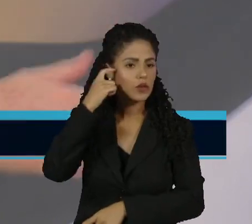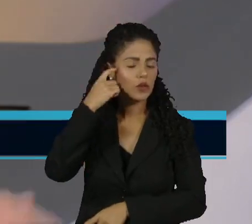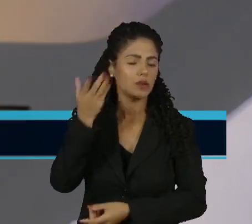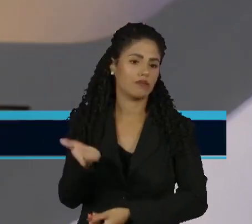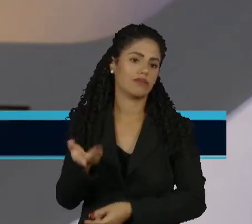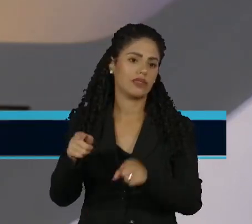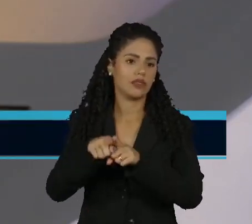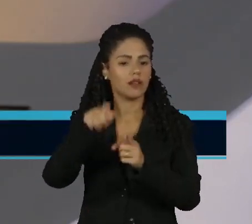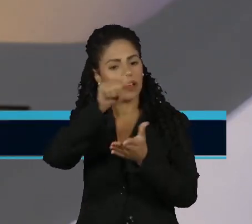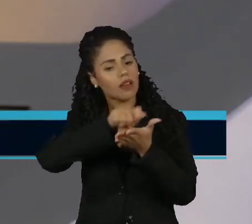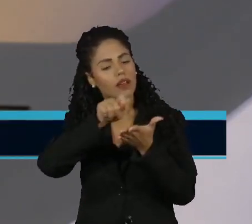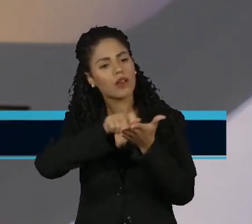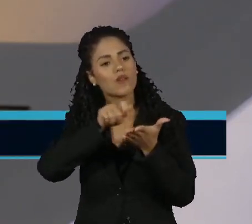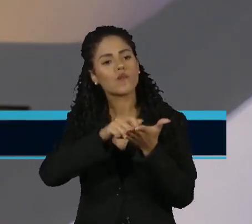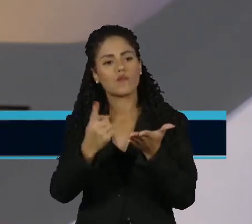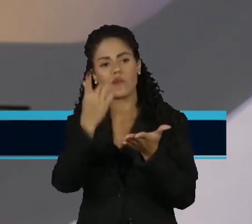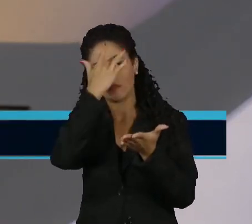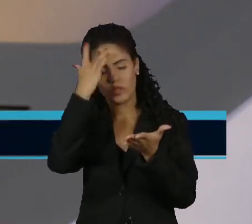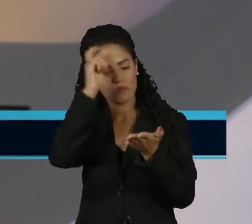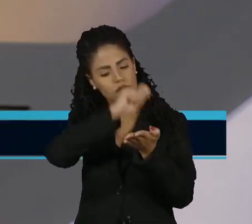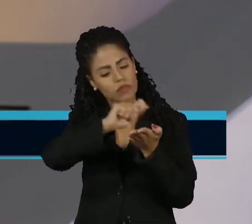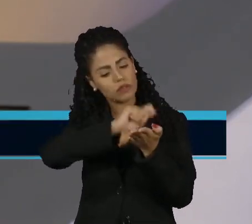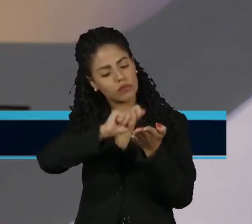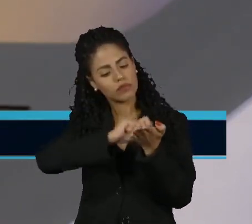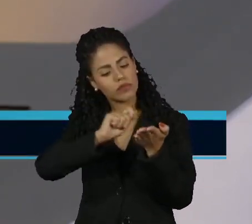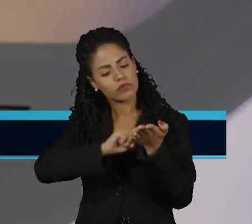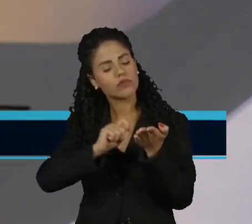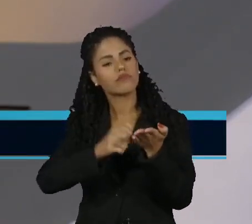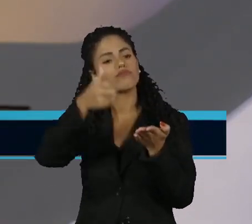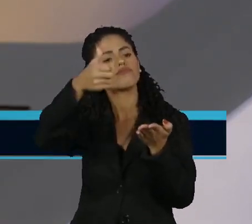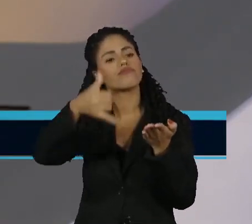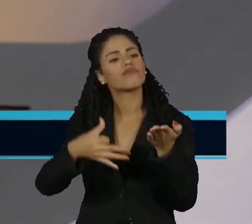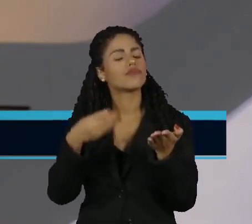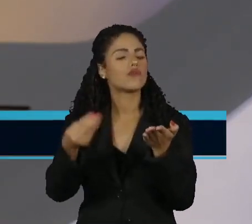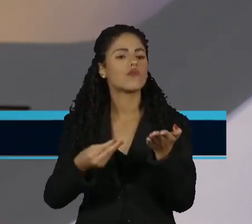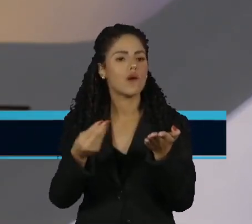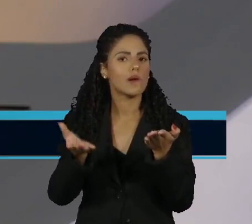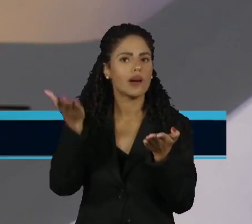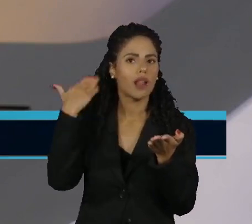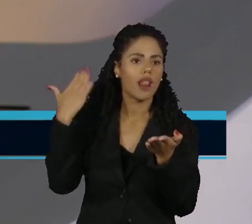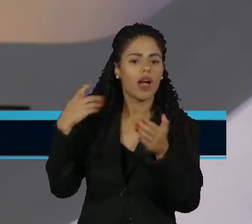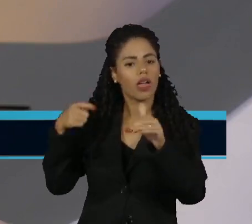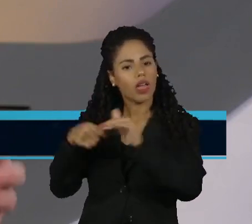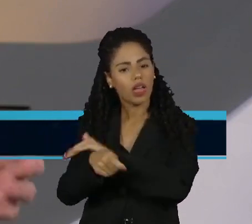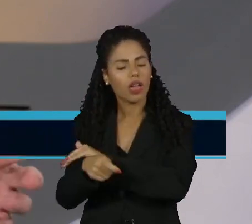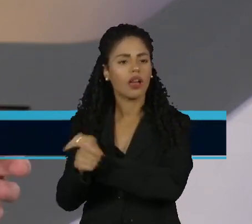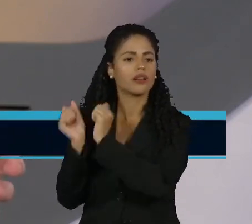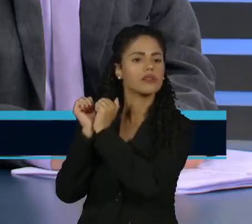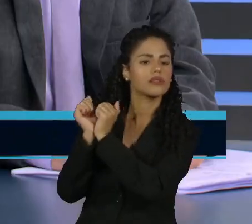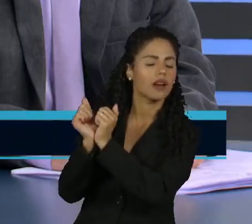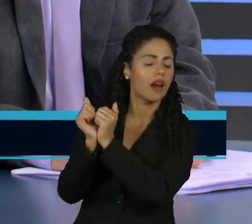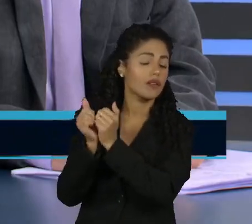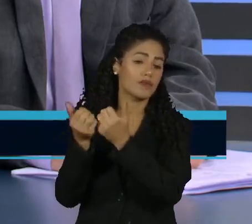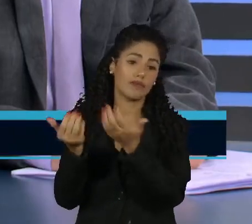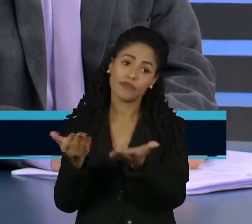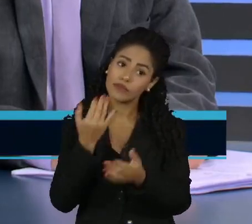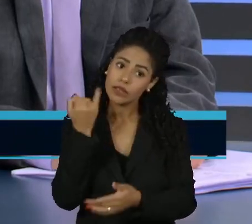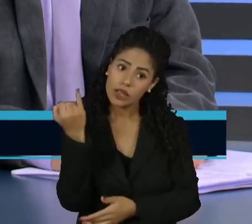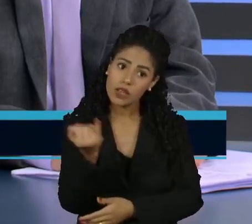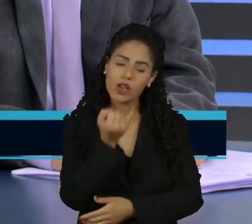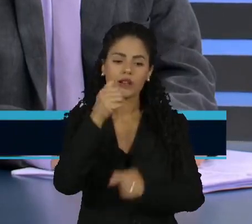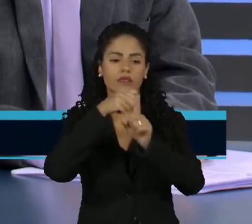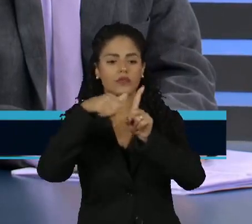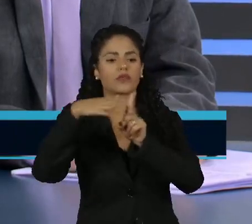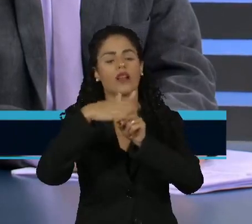escreveu o Robson Crusoe, era investir em escravo, quer dizer, então, acho importante para a